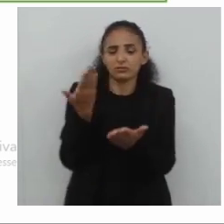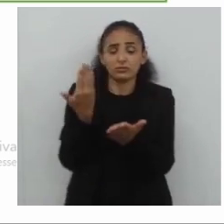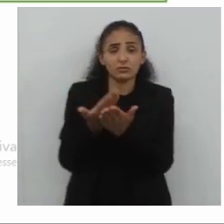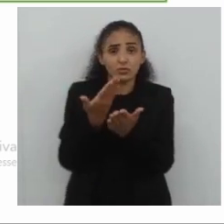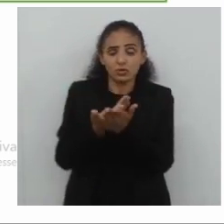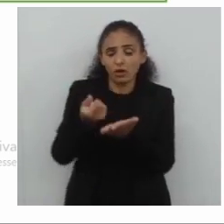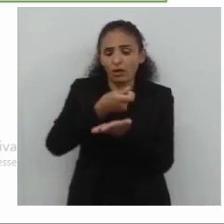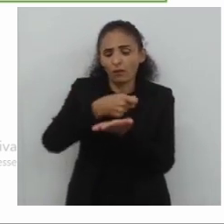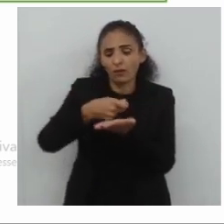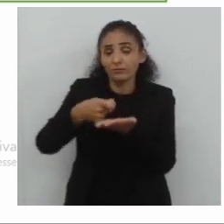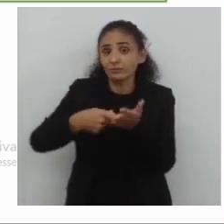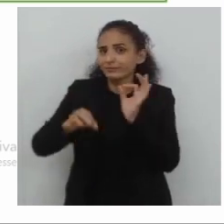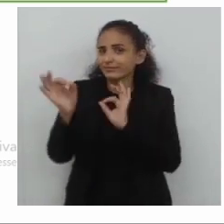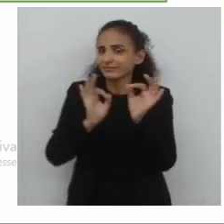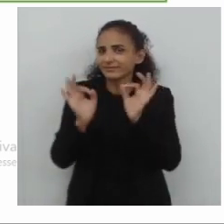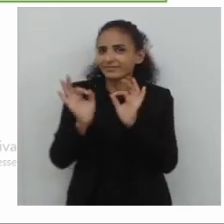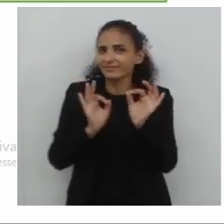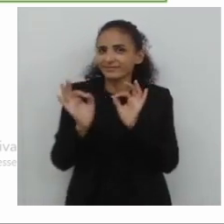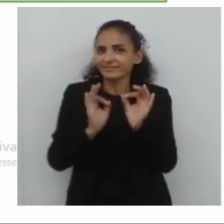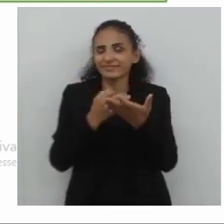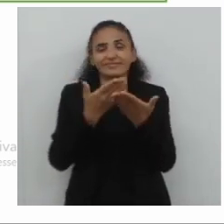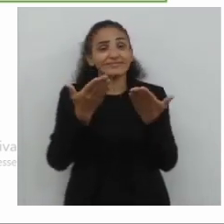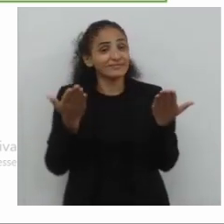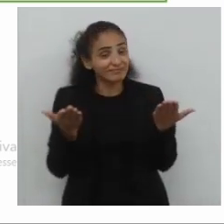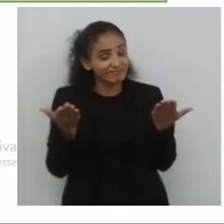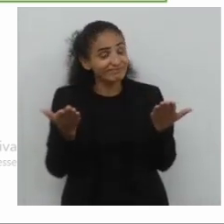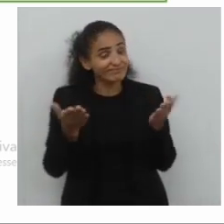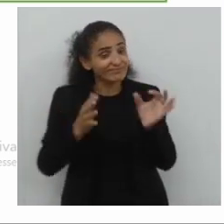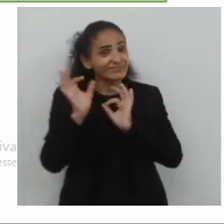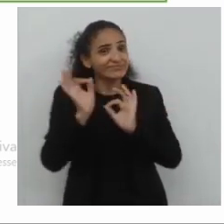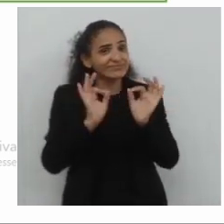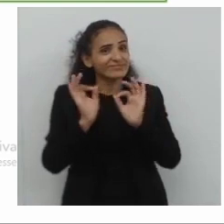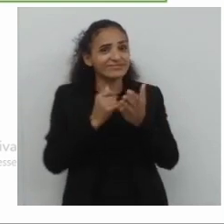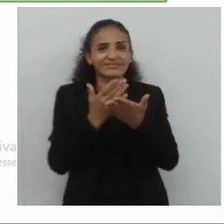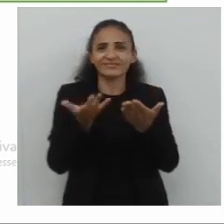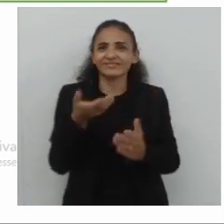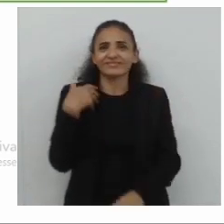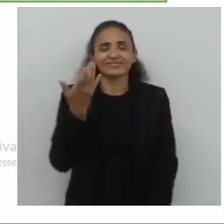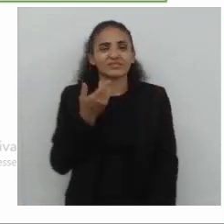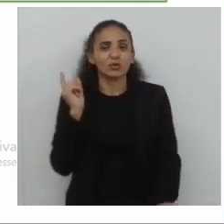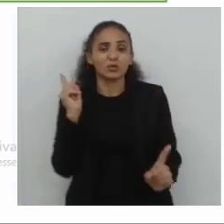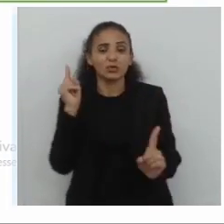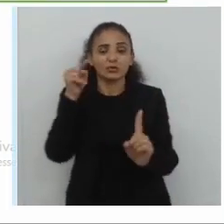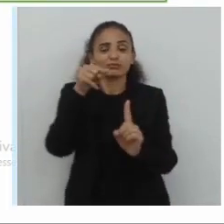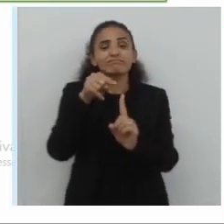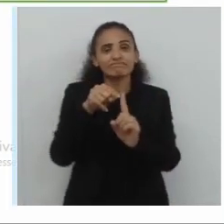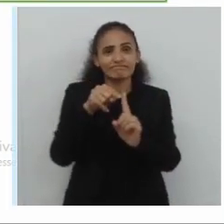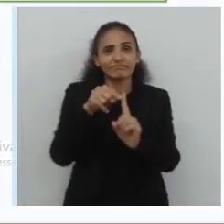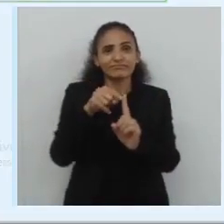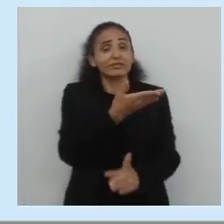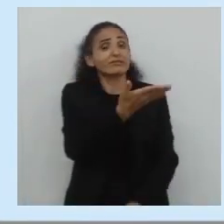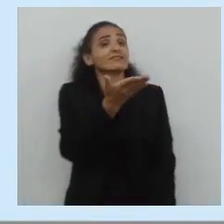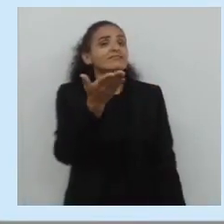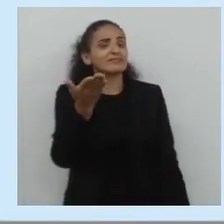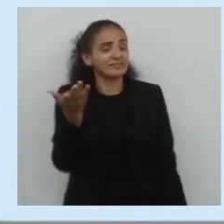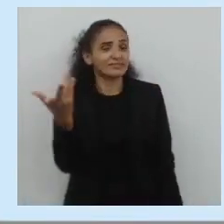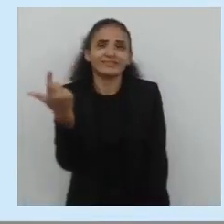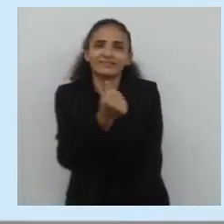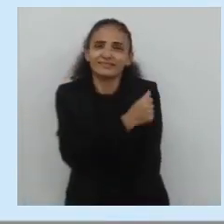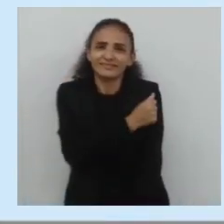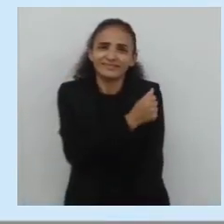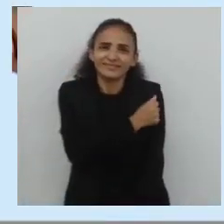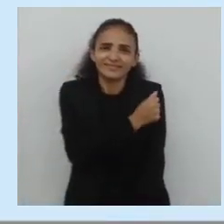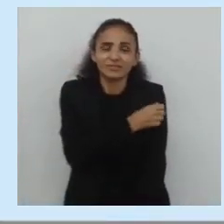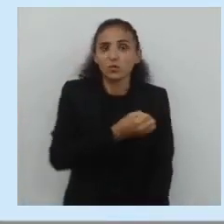está escrevendo, organizando. E é isso, e é isso que nós queremos. O objetivo é tornar você